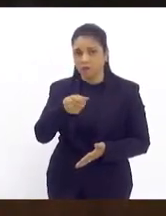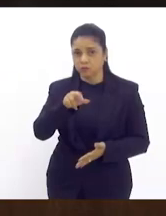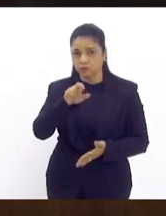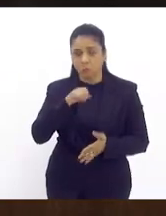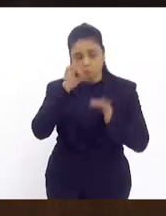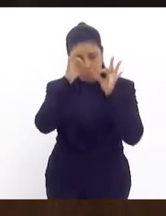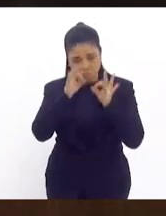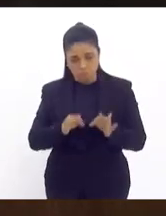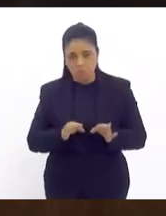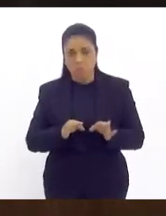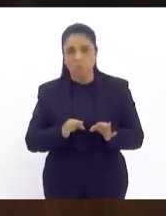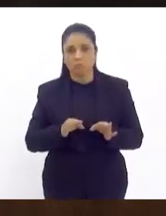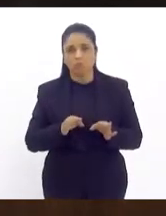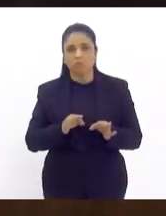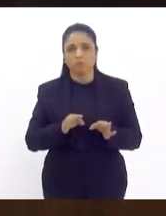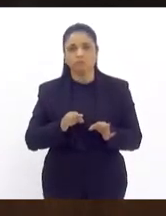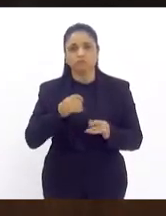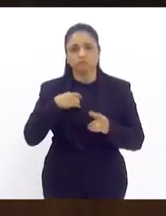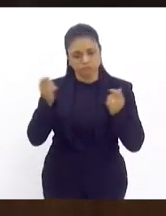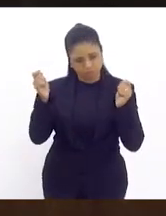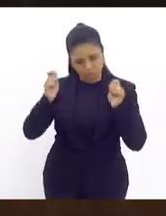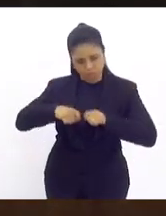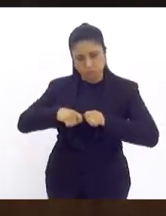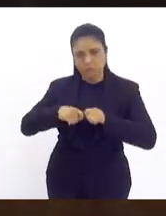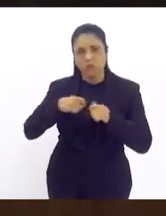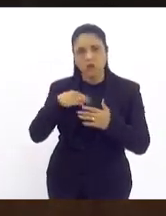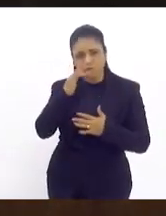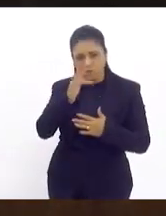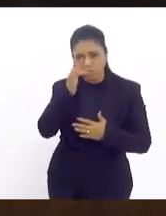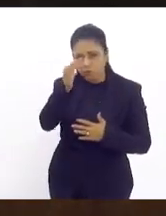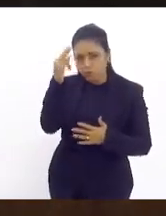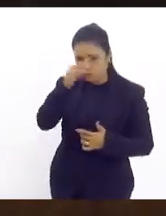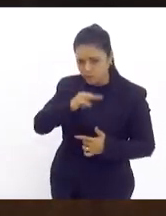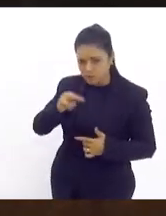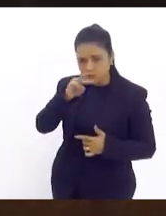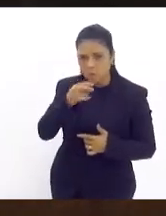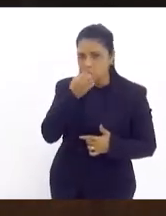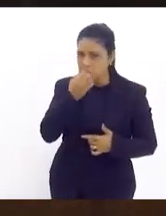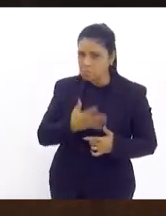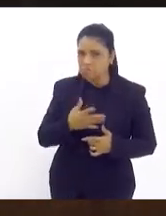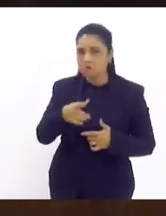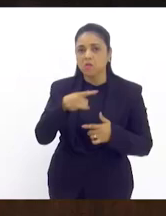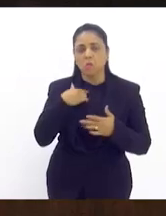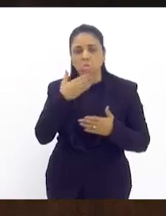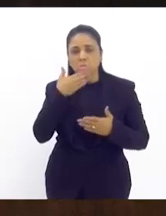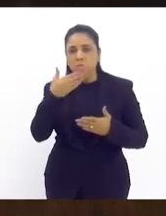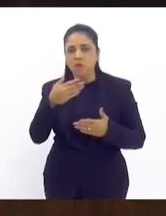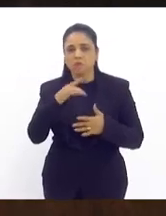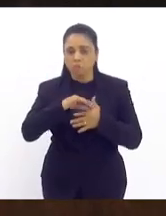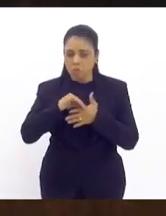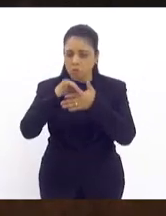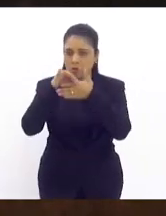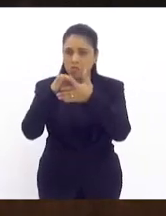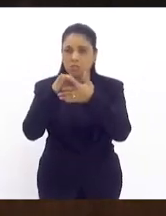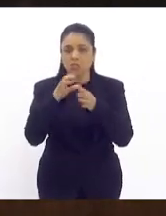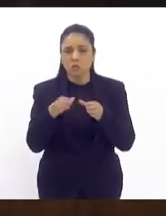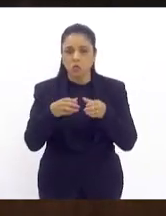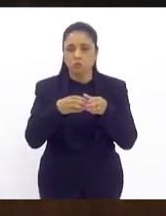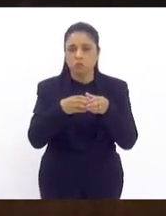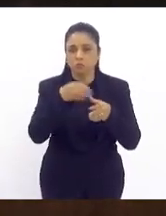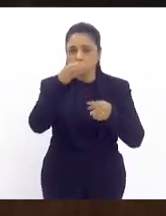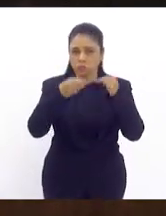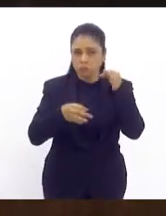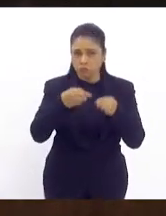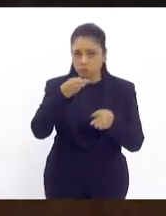e tem uma visão de futuro e eu acho que essa aprovação faço um apelo ao meu líder maior da comissão de justiça